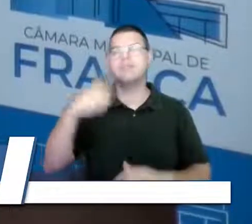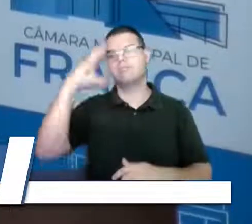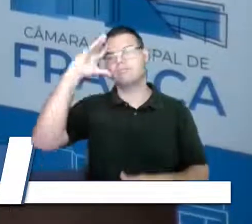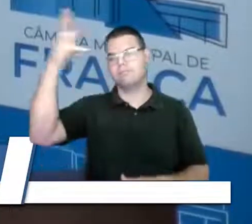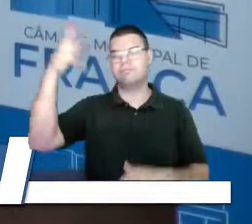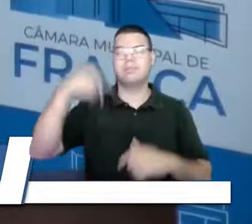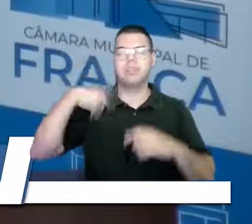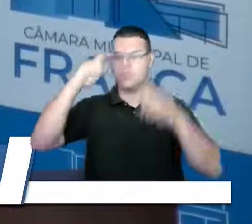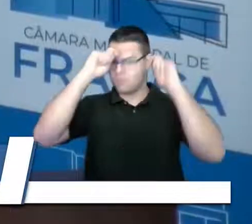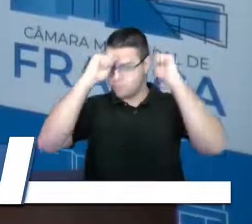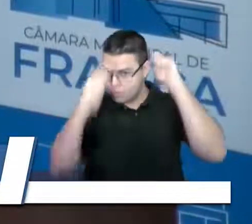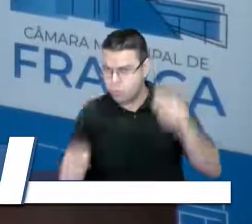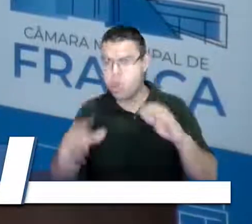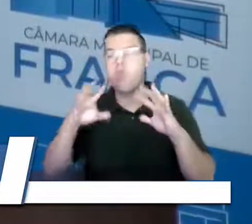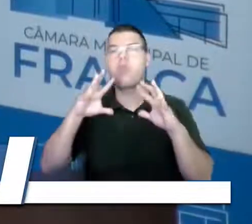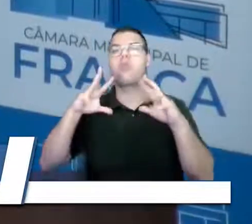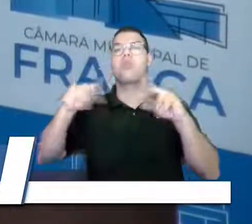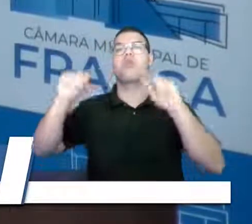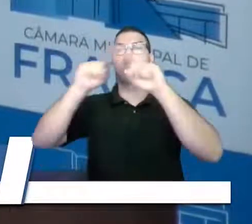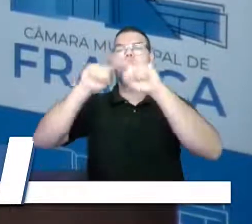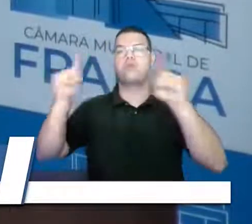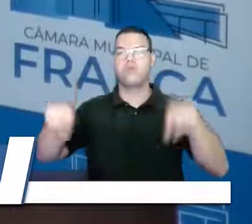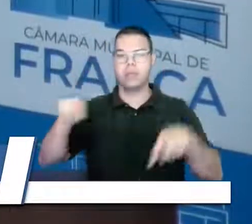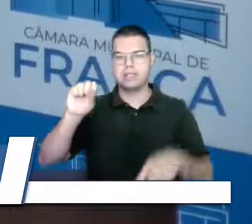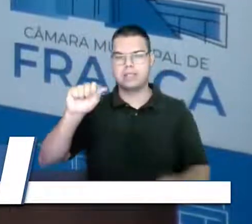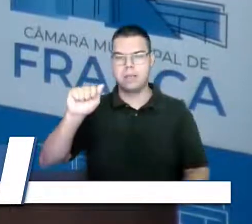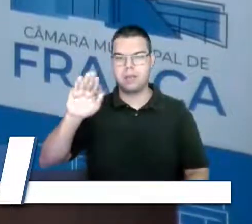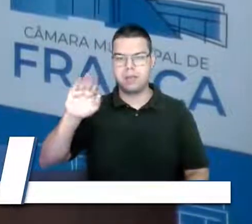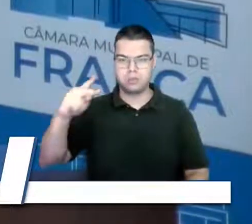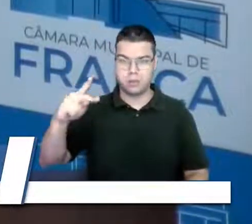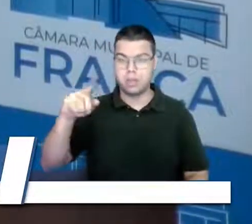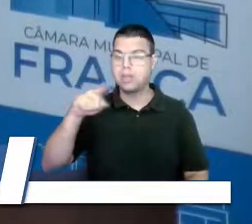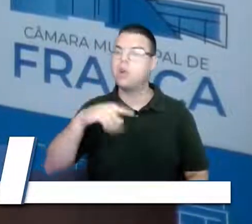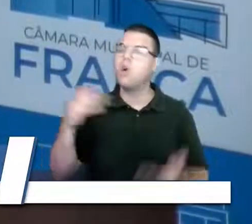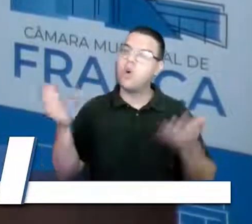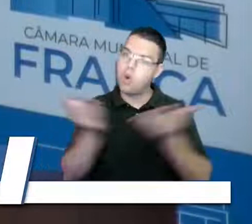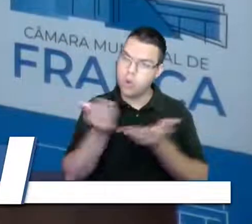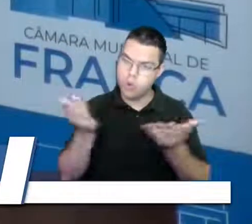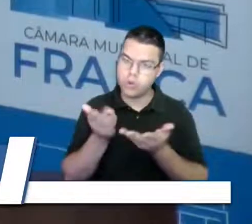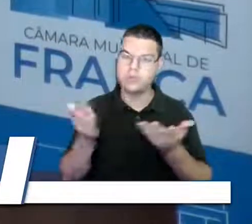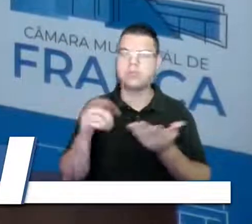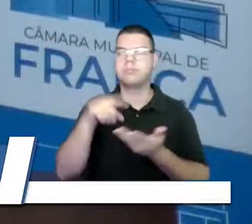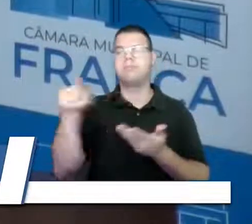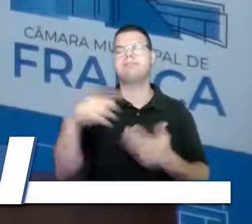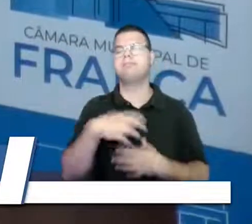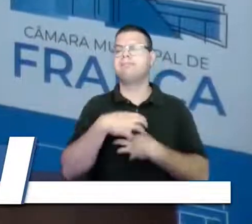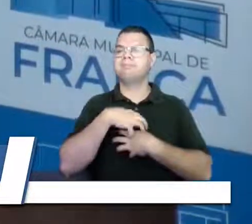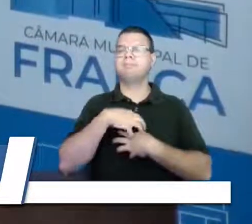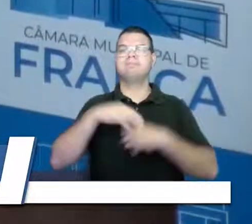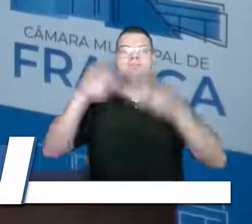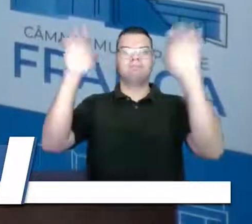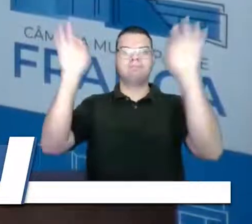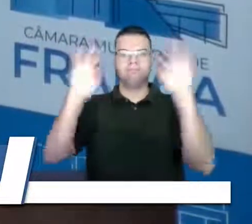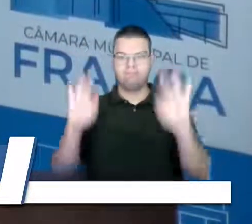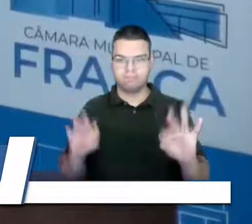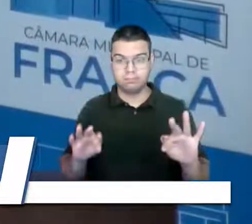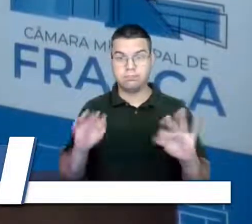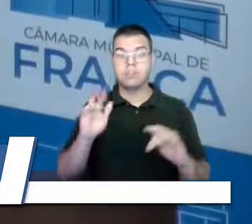todos os funcionários da Sabessa. Então, hoje, meus amigos, é uma grande satisfação olhar